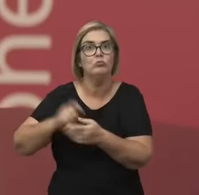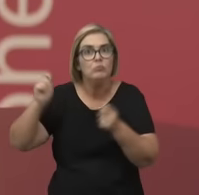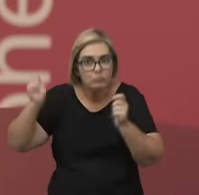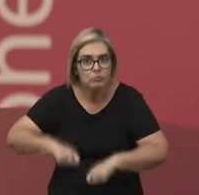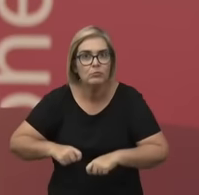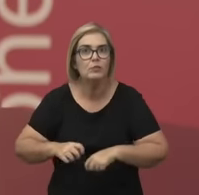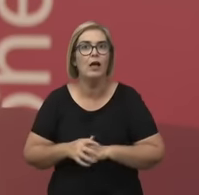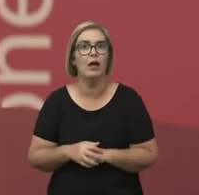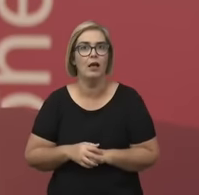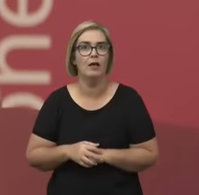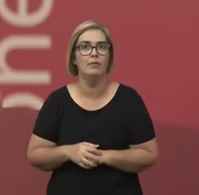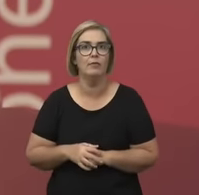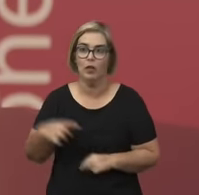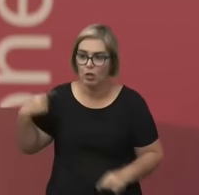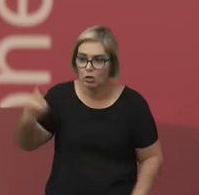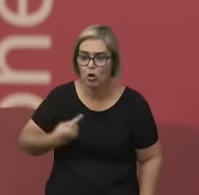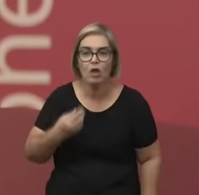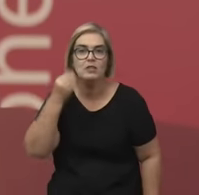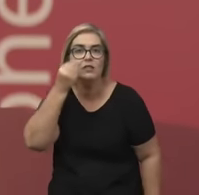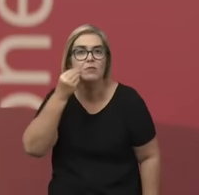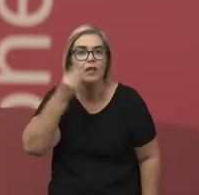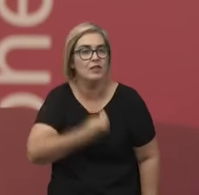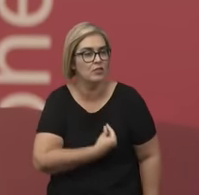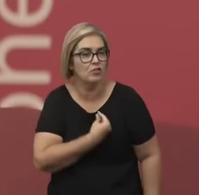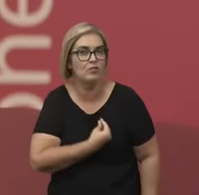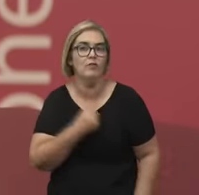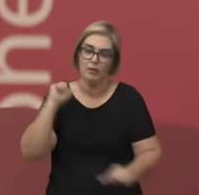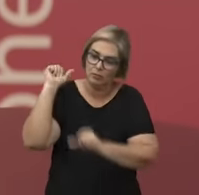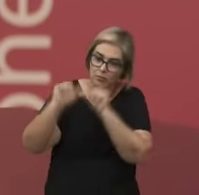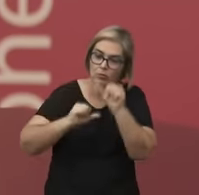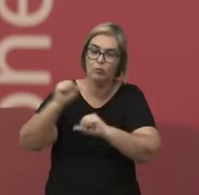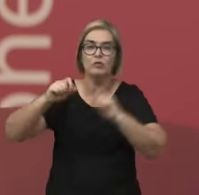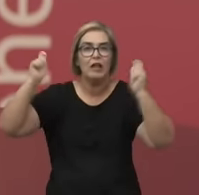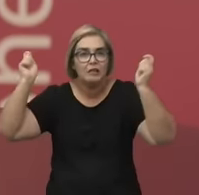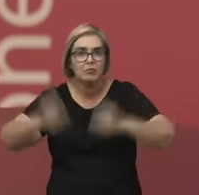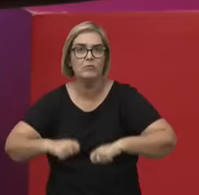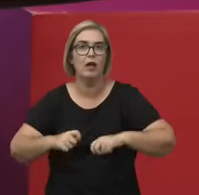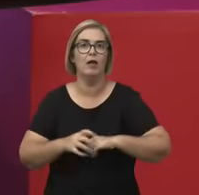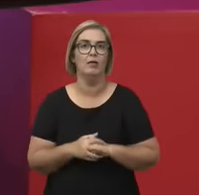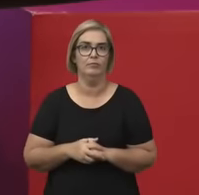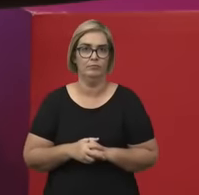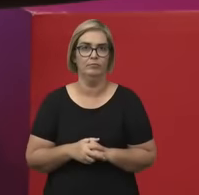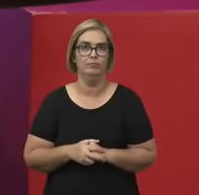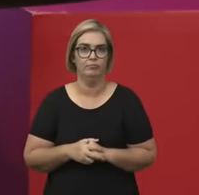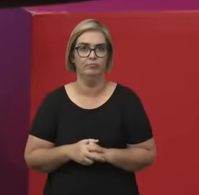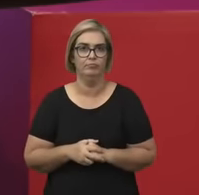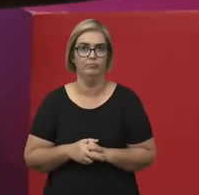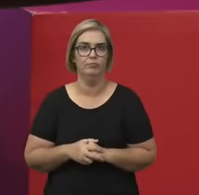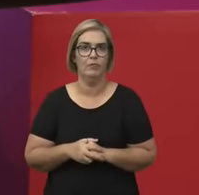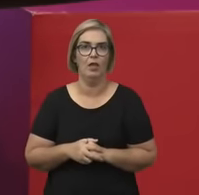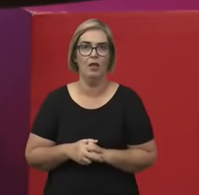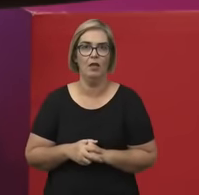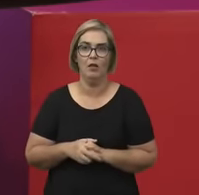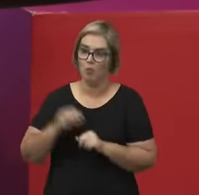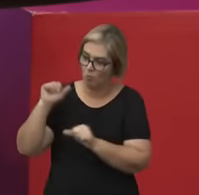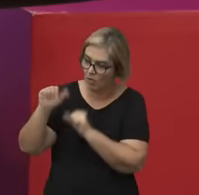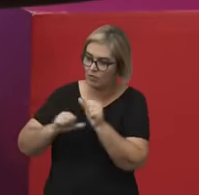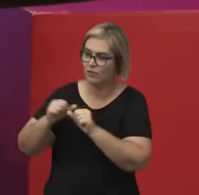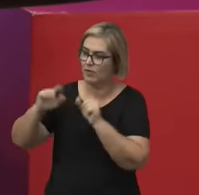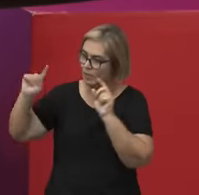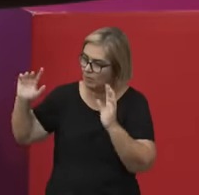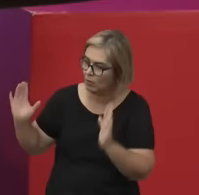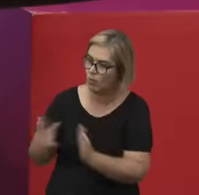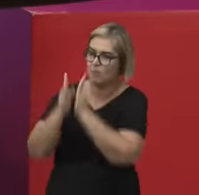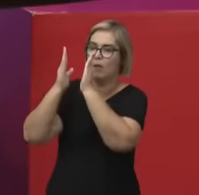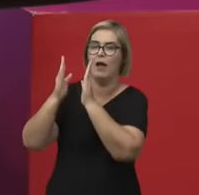na nossa própria experiência, né? Na nossa própria vivência, né? O impacto de a gente deixar de